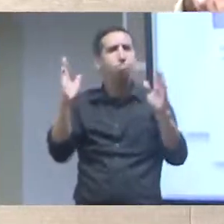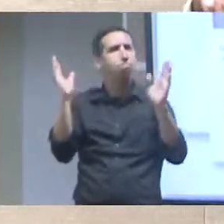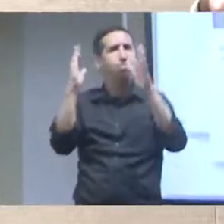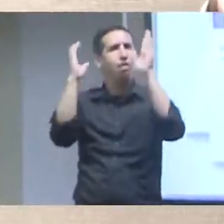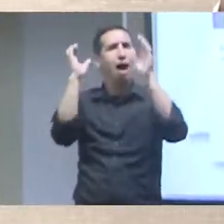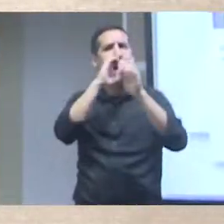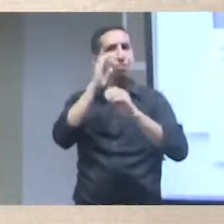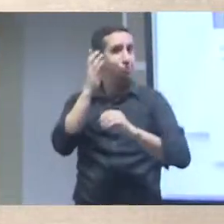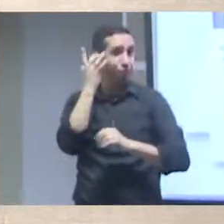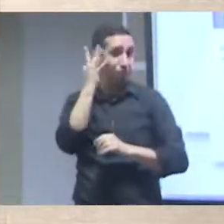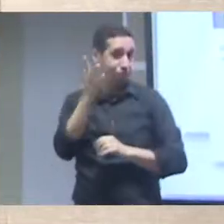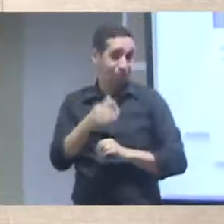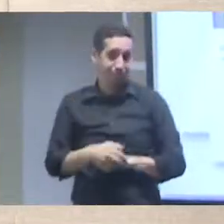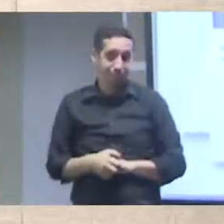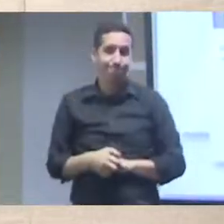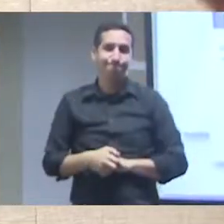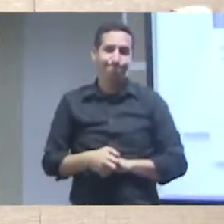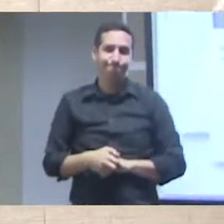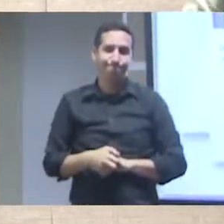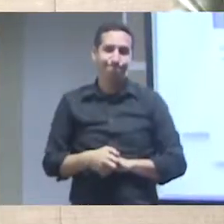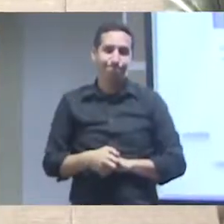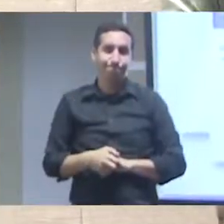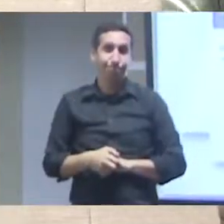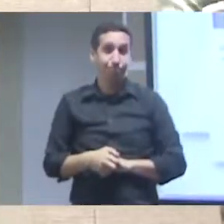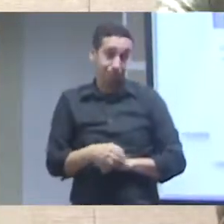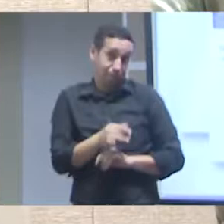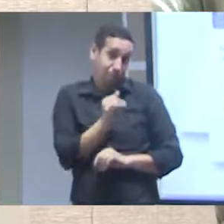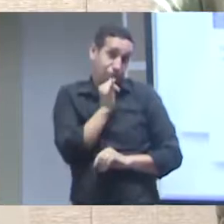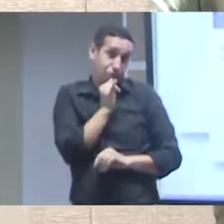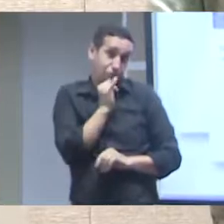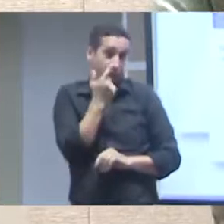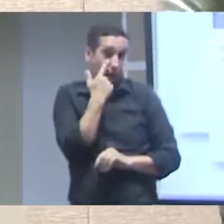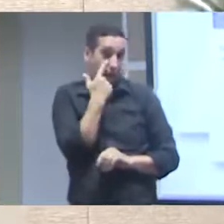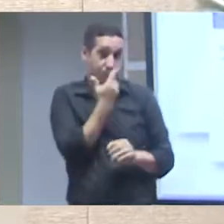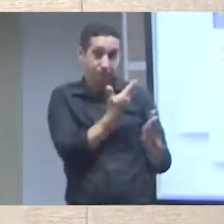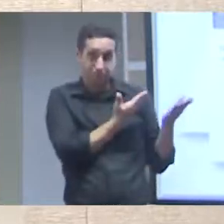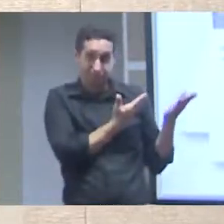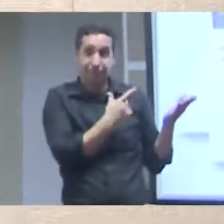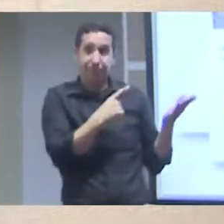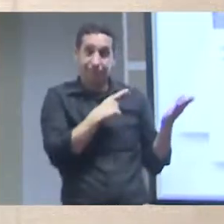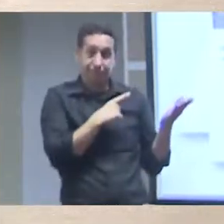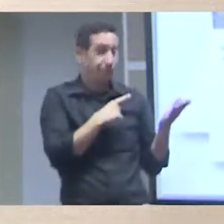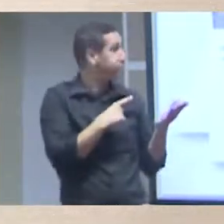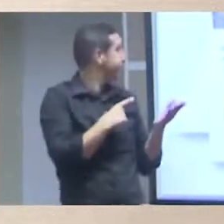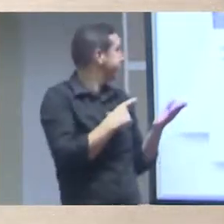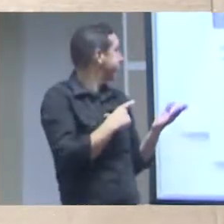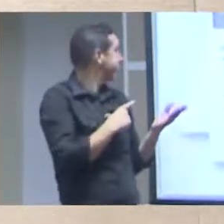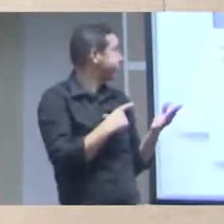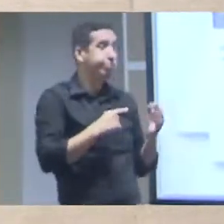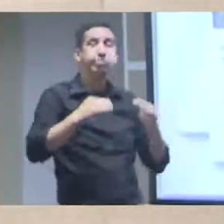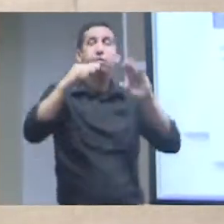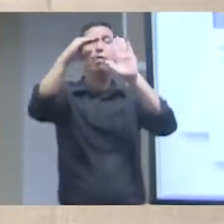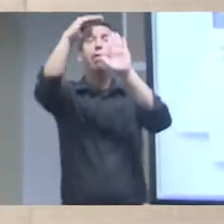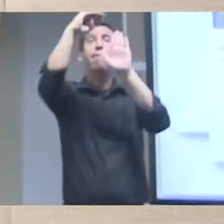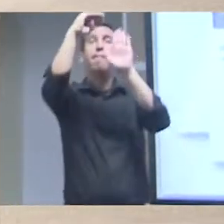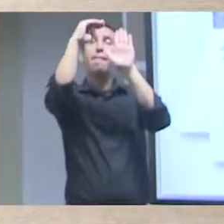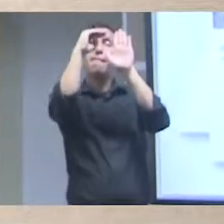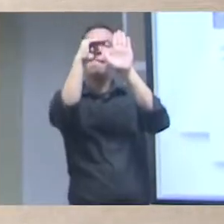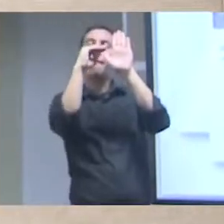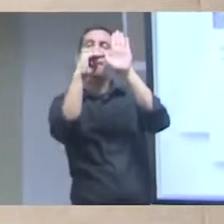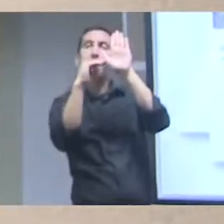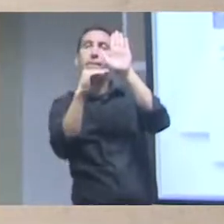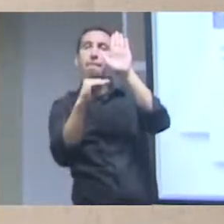que isso possa estar disponível sempre de uma forma indexada e acessível fácil e rapidamente.